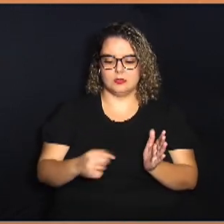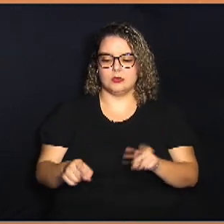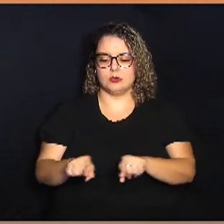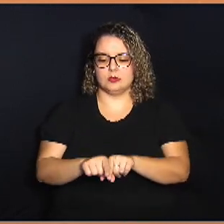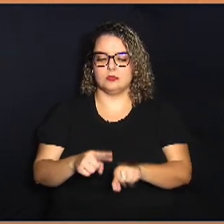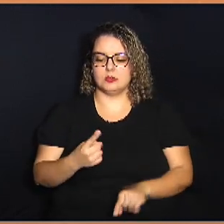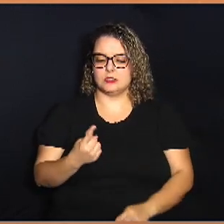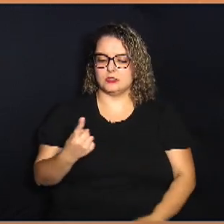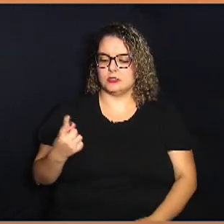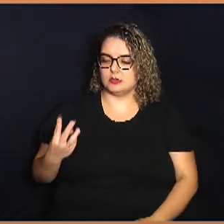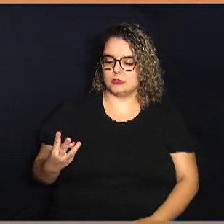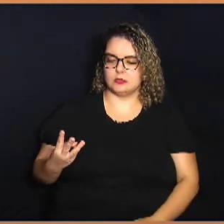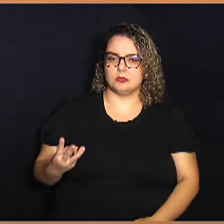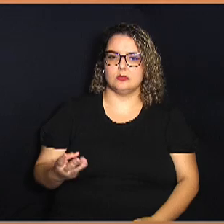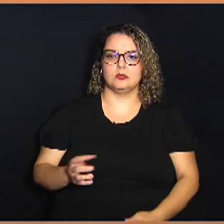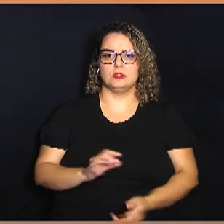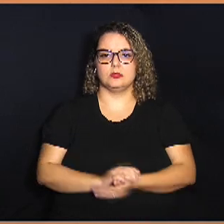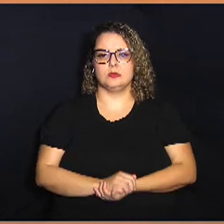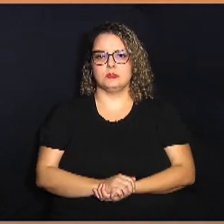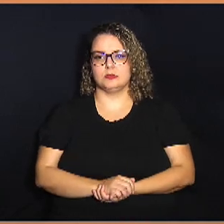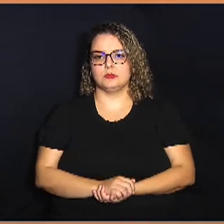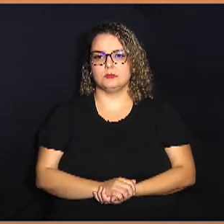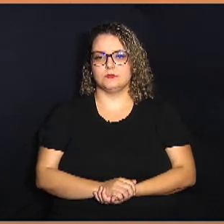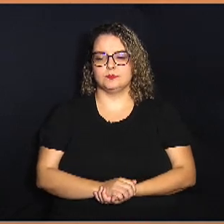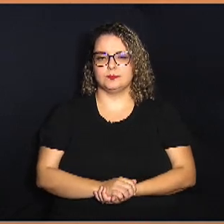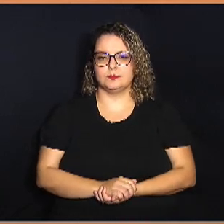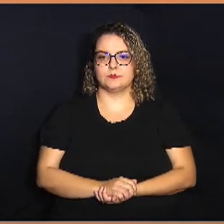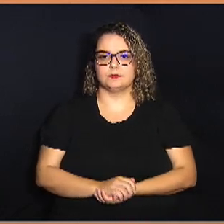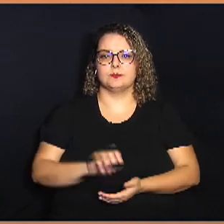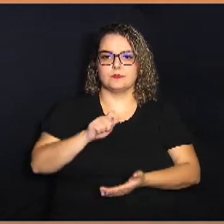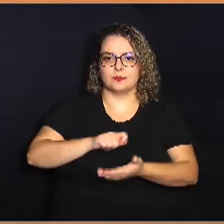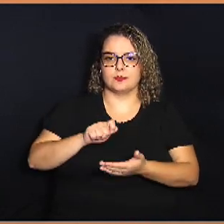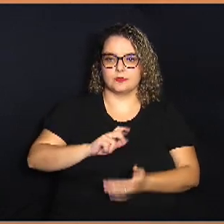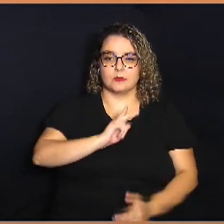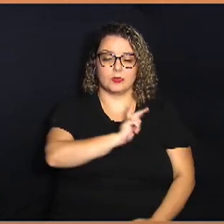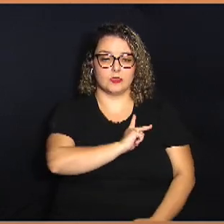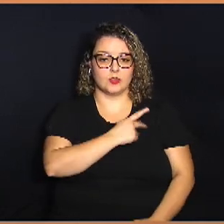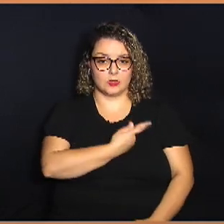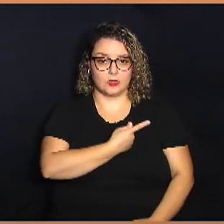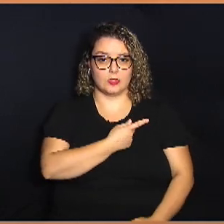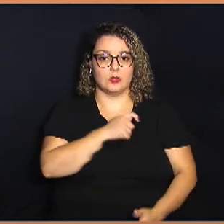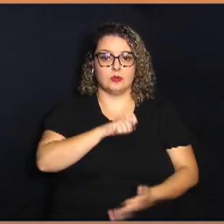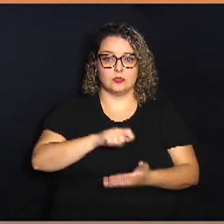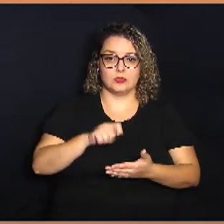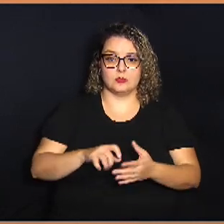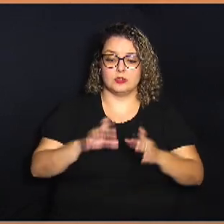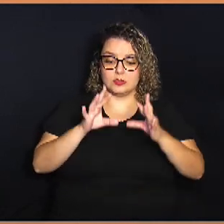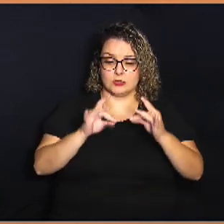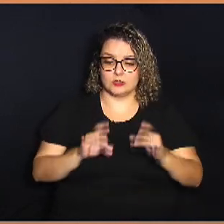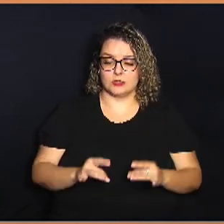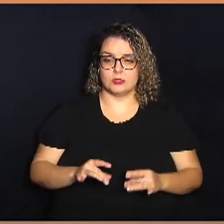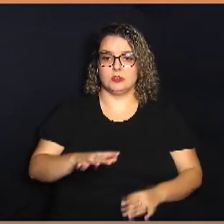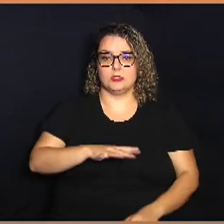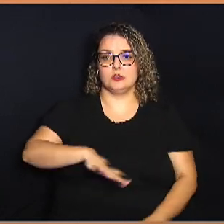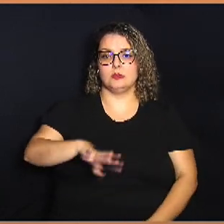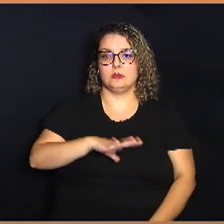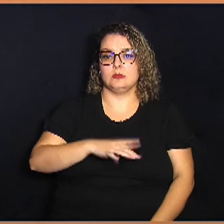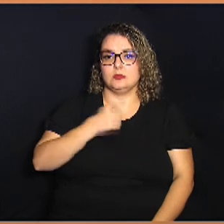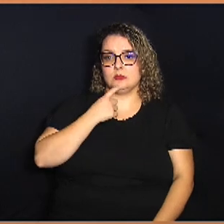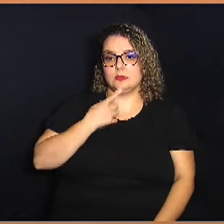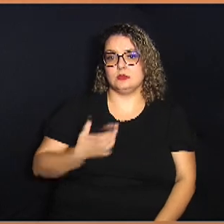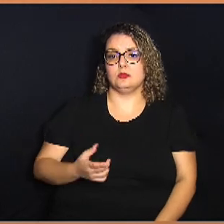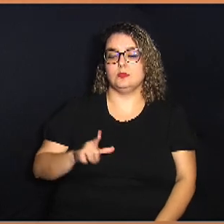processo 238872 de autoridade do senhor Paulo Haddad que disciplina no município de Campinas a instalação e